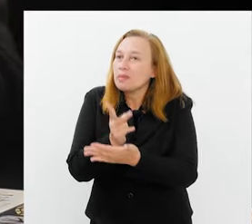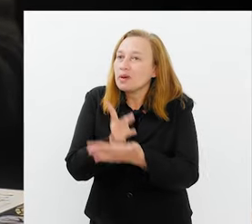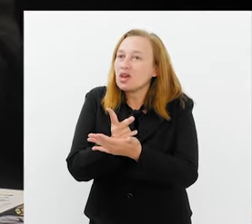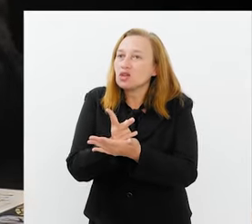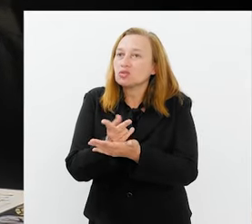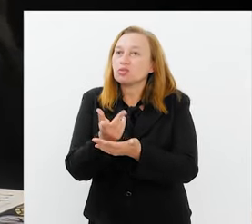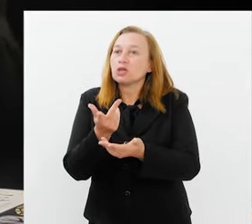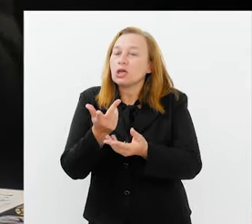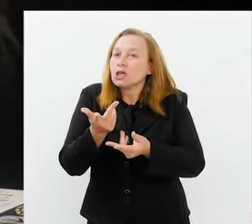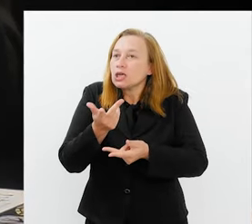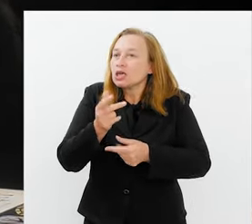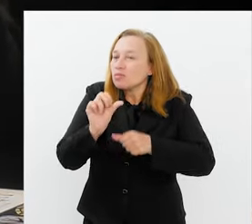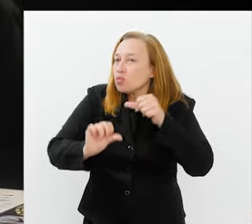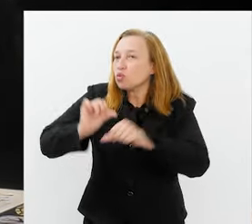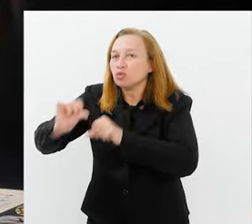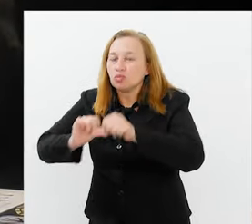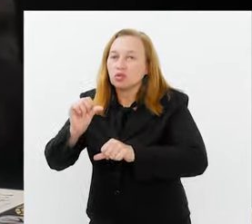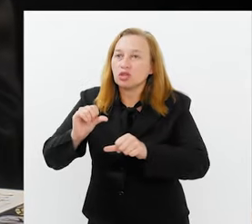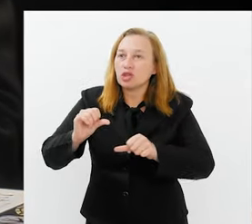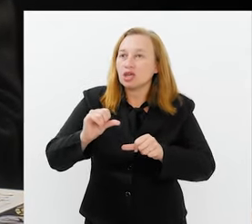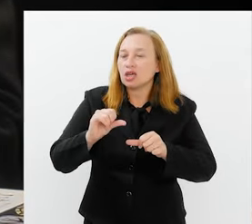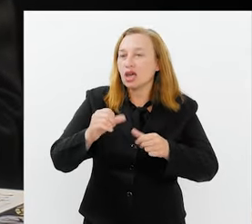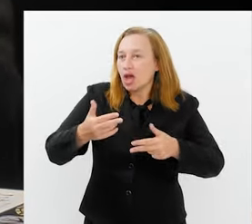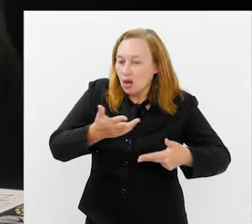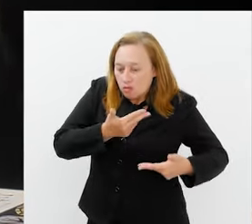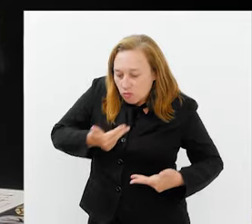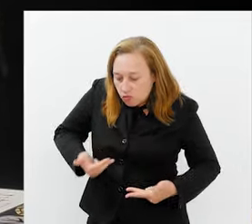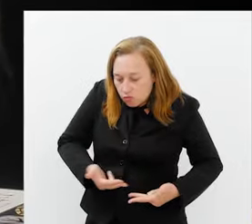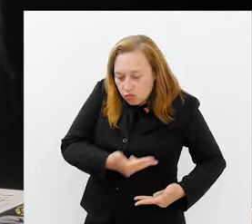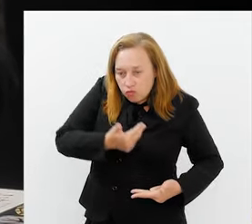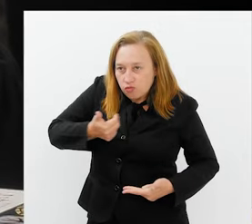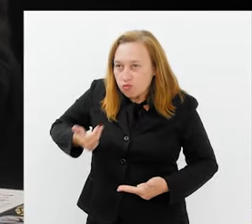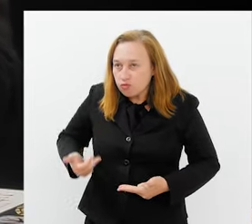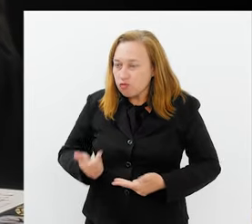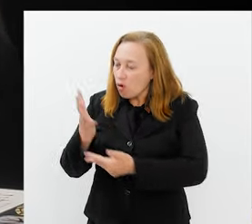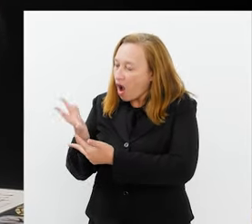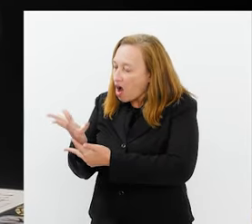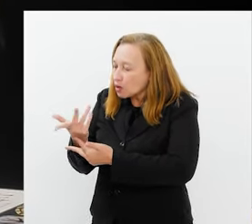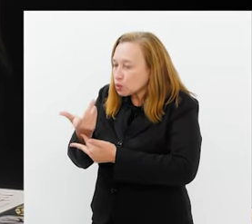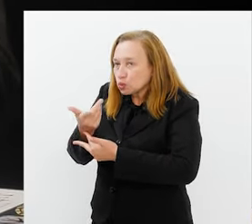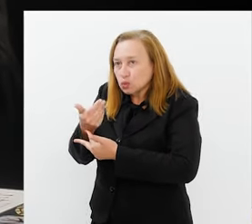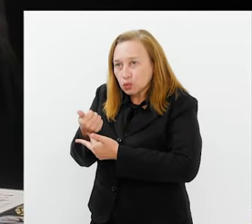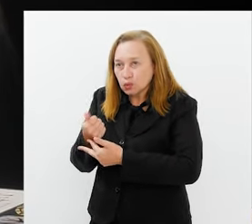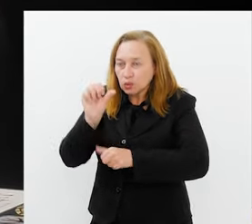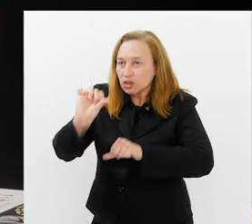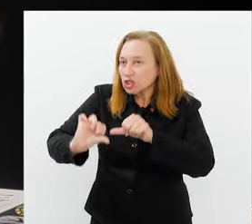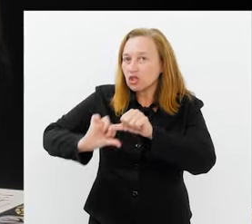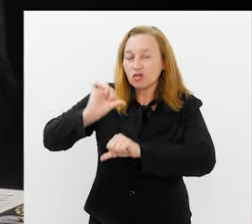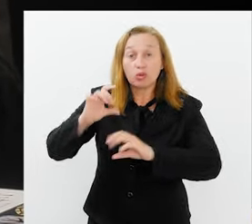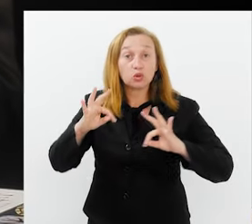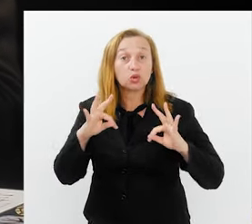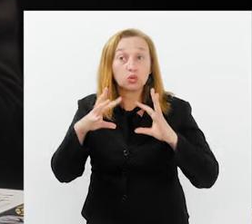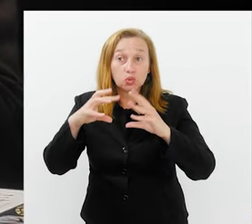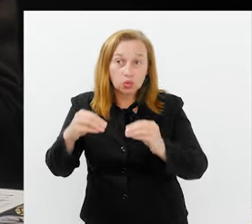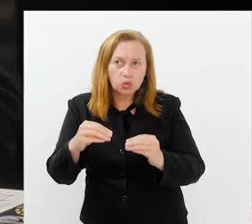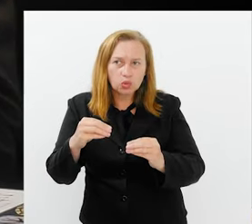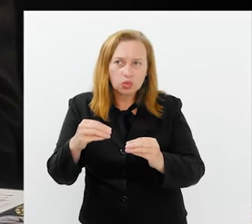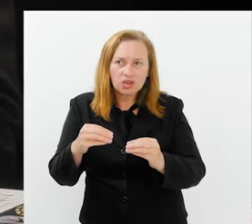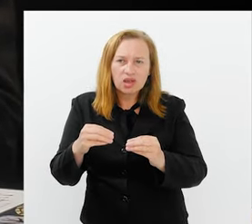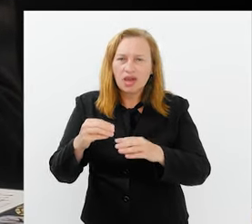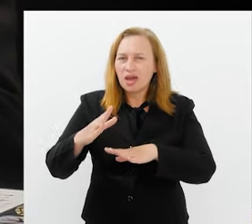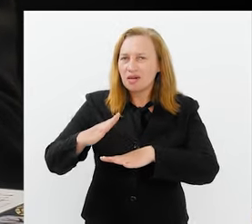vertentes que aquela coisa vai mudando, mudando, mudando, mas a maquiagem artística, a caracterização, a transformação, né?